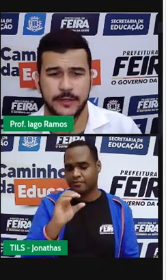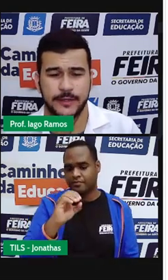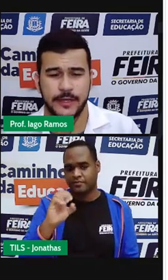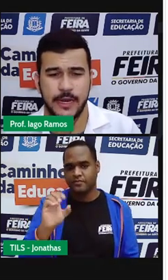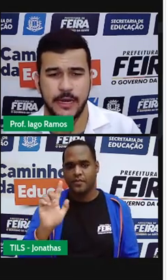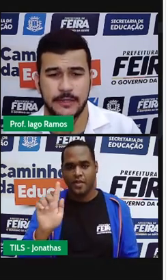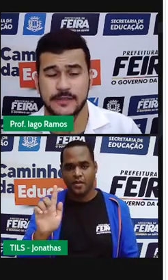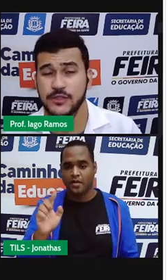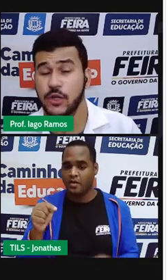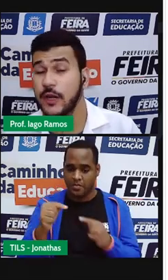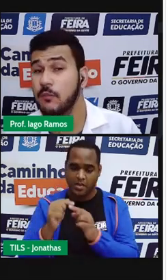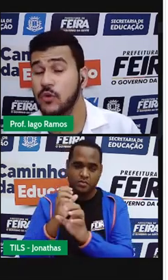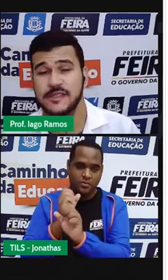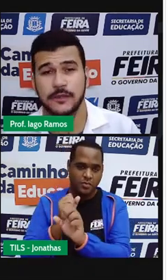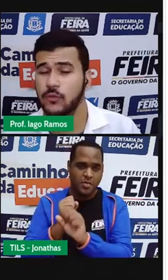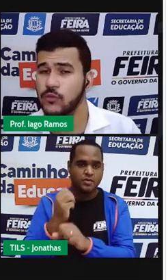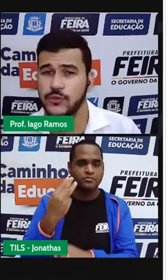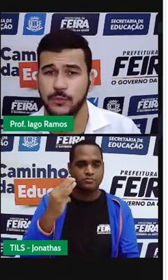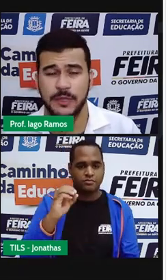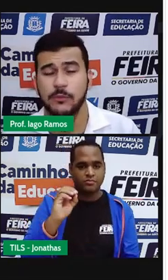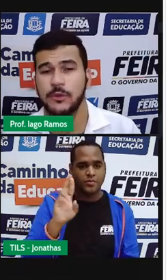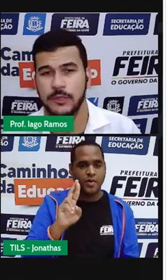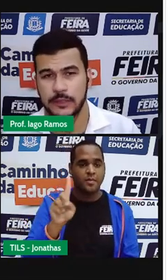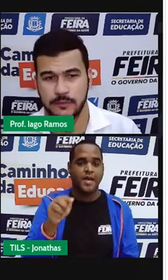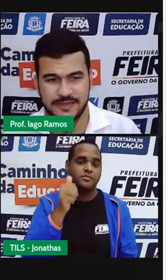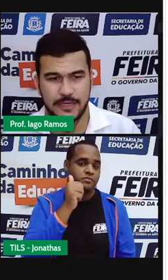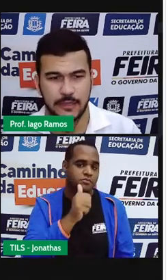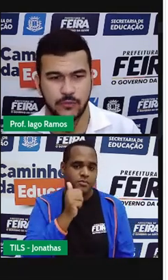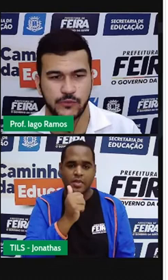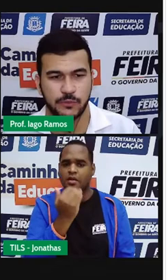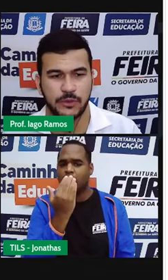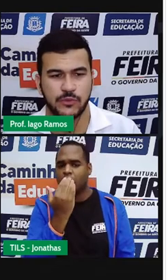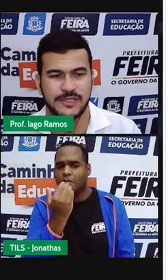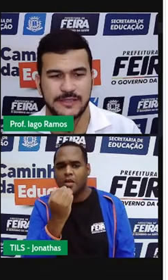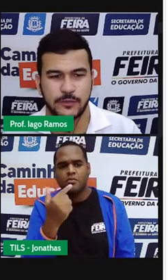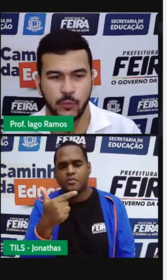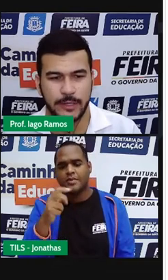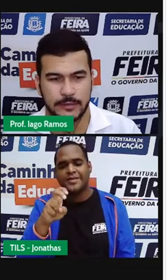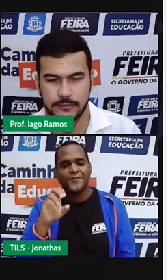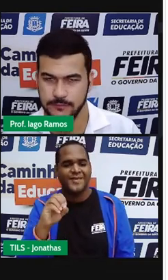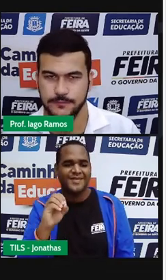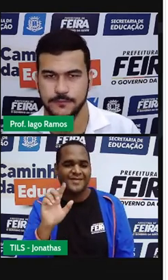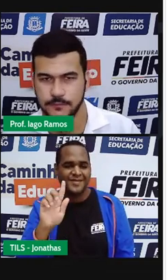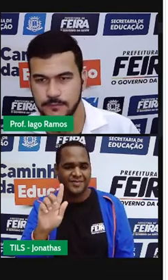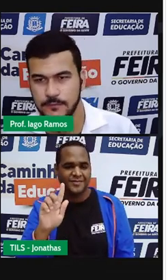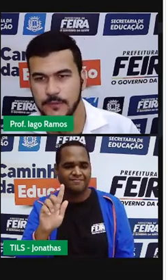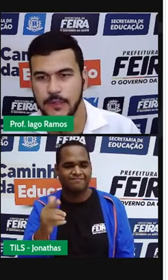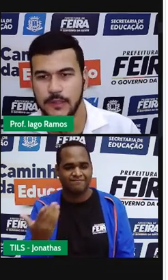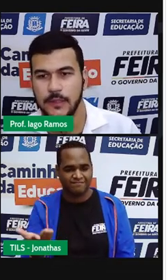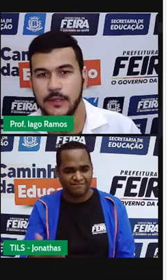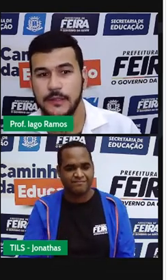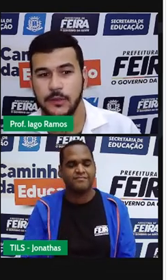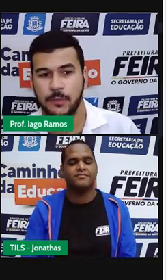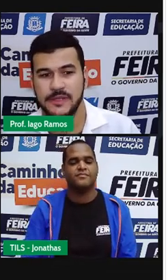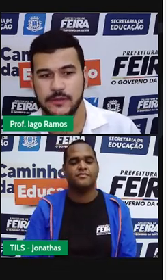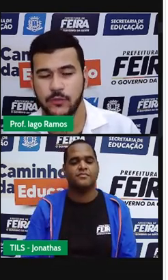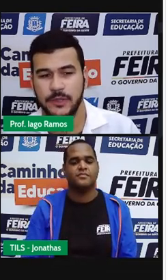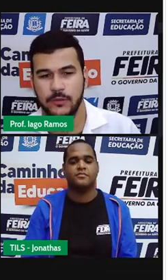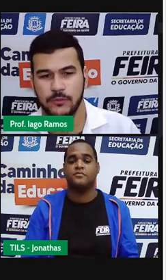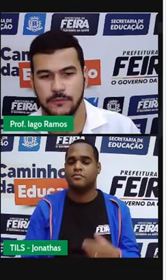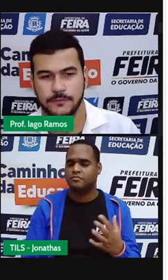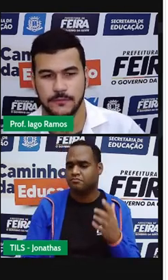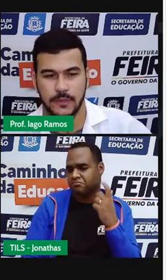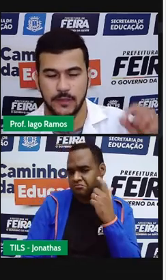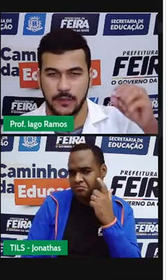custar 30 reais. Só que a moça não consumiu mil gramas. Ela consumiu 250. Então pensa